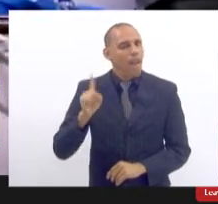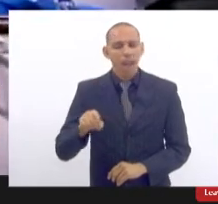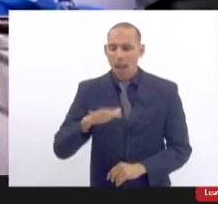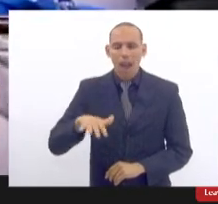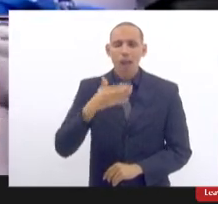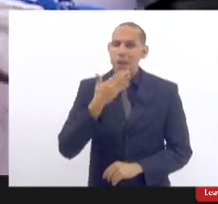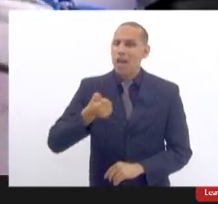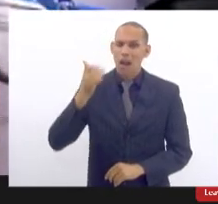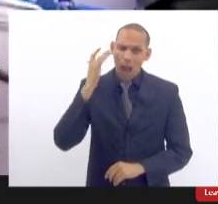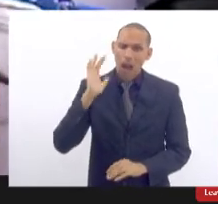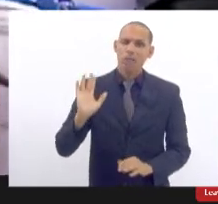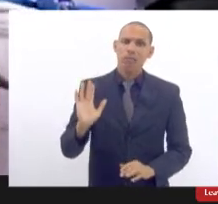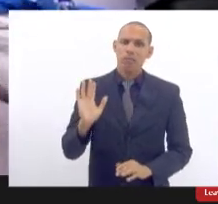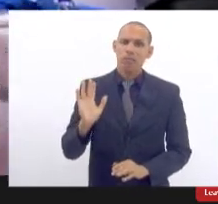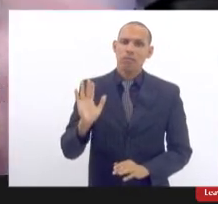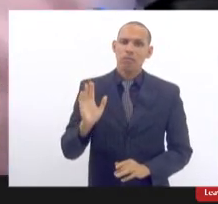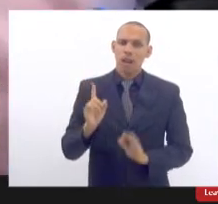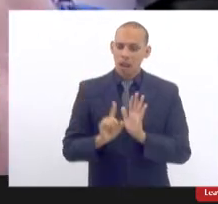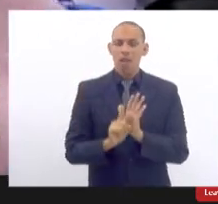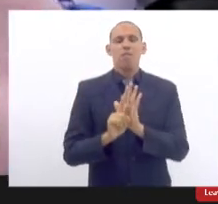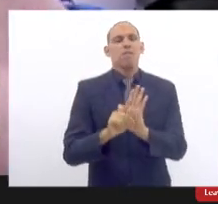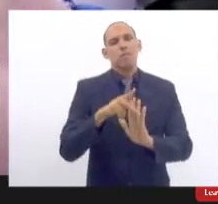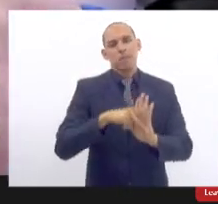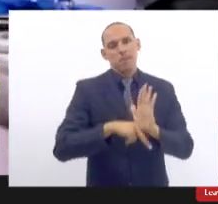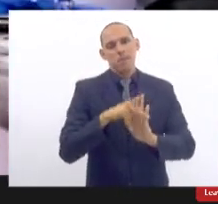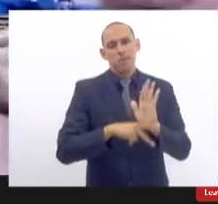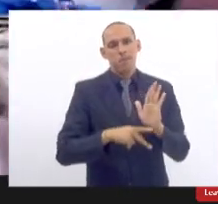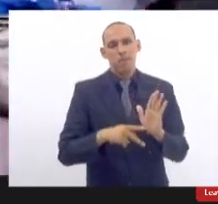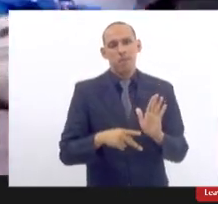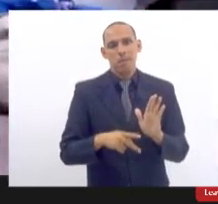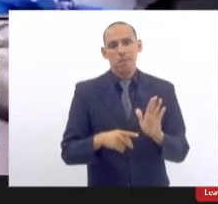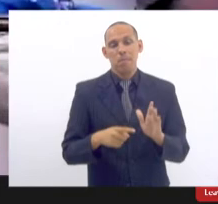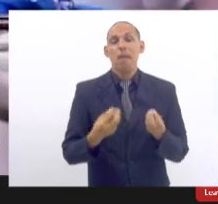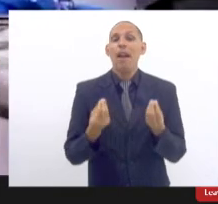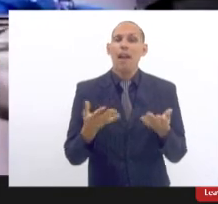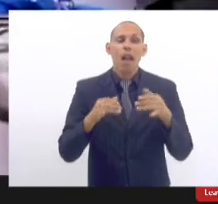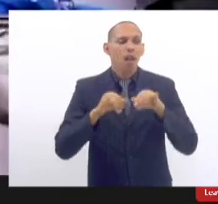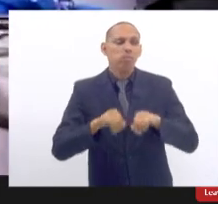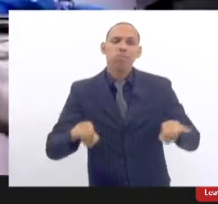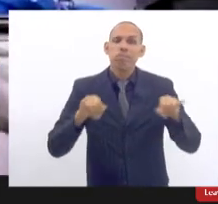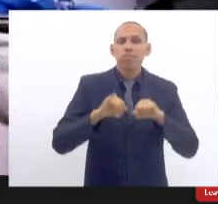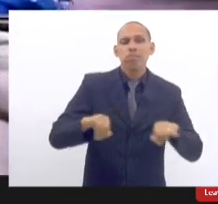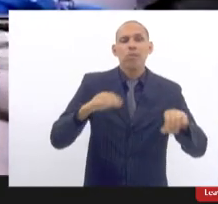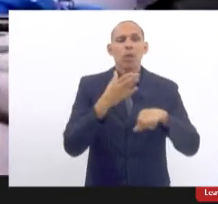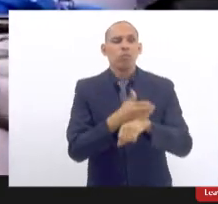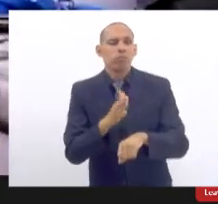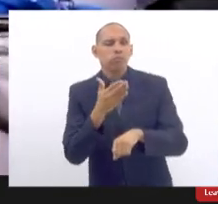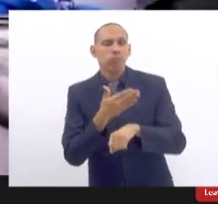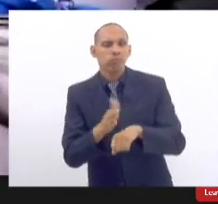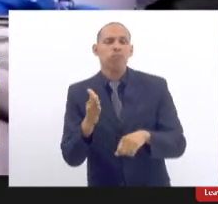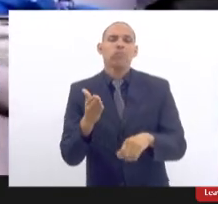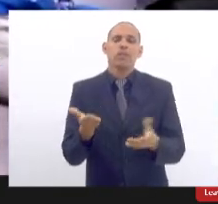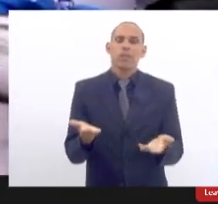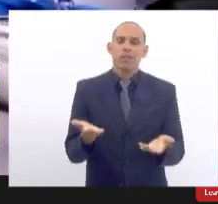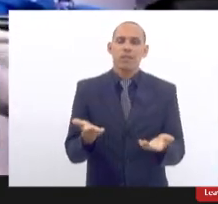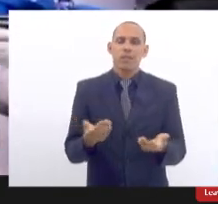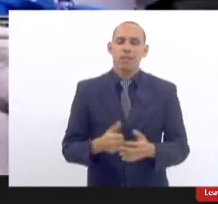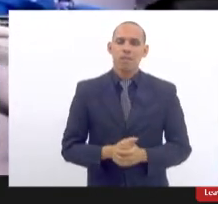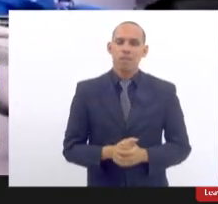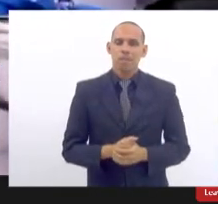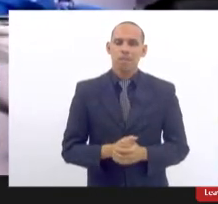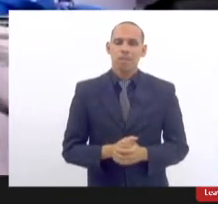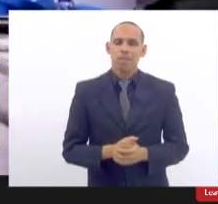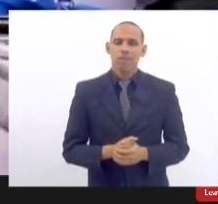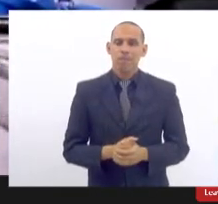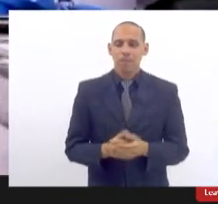área que tem que estar à frente desse projeto no sentido da divulgação do treinamento da capacitação porque